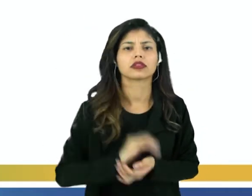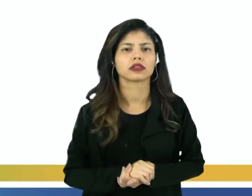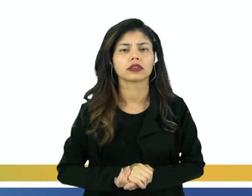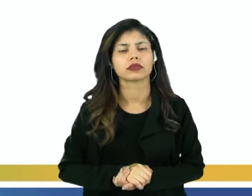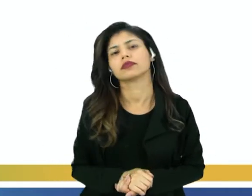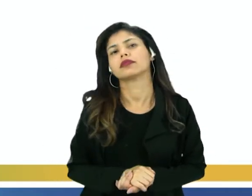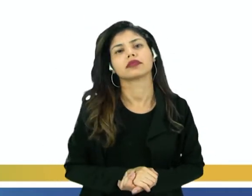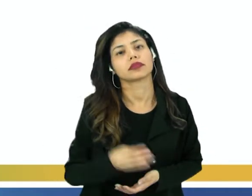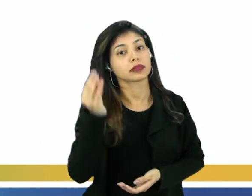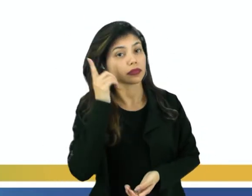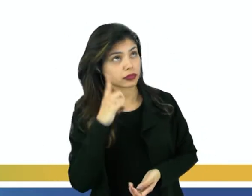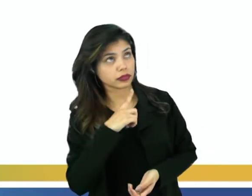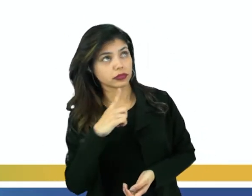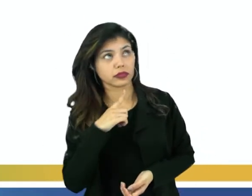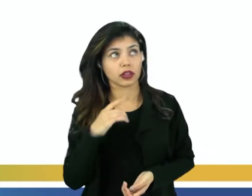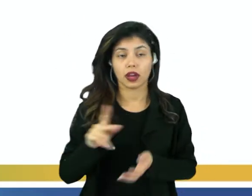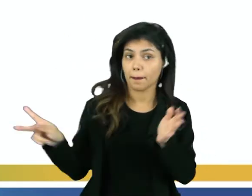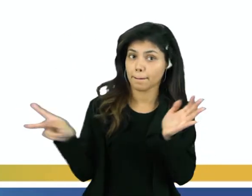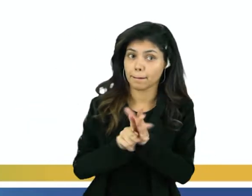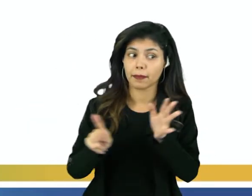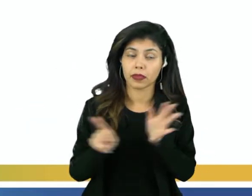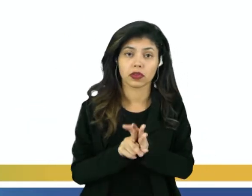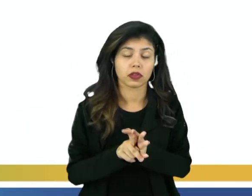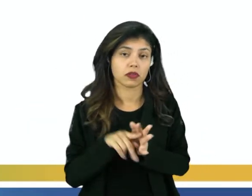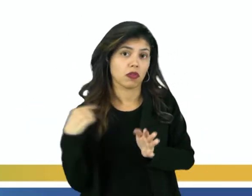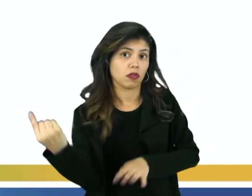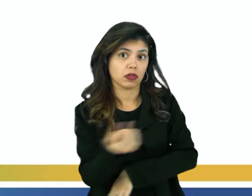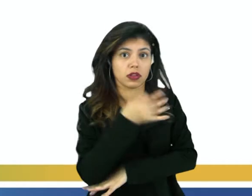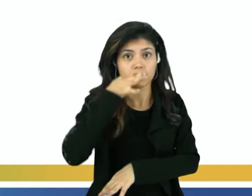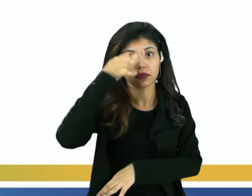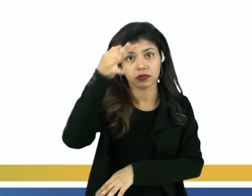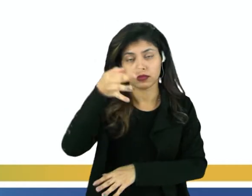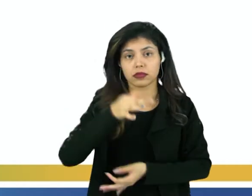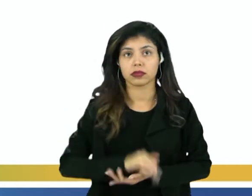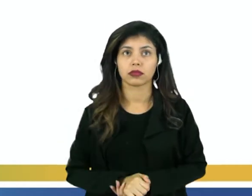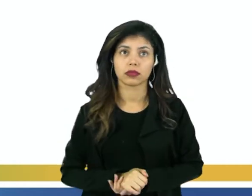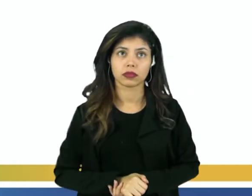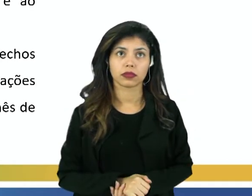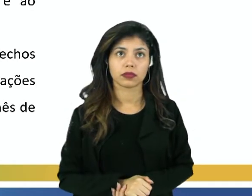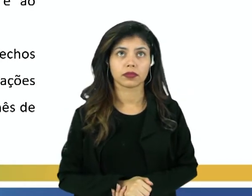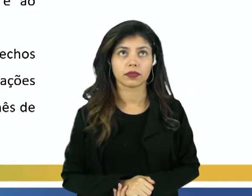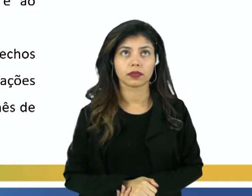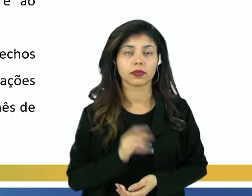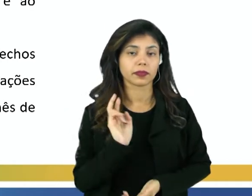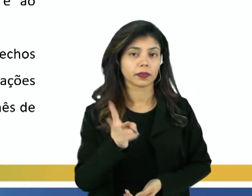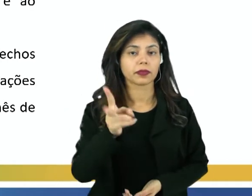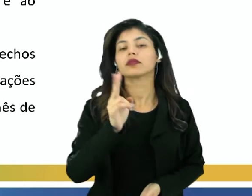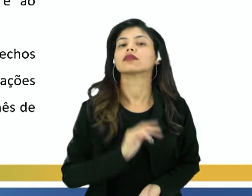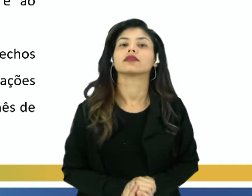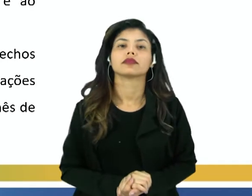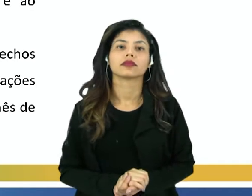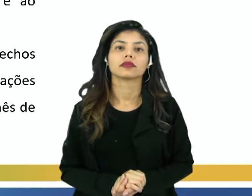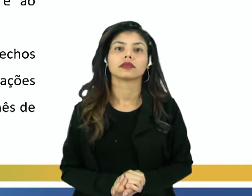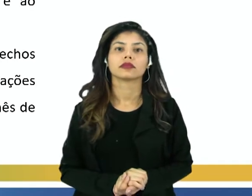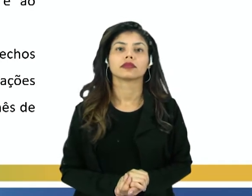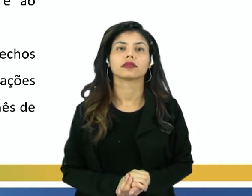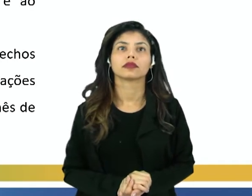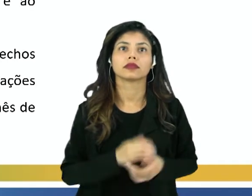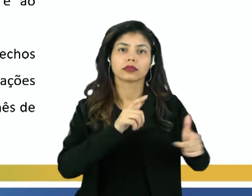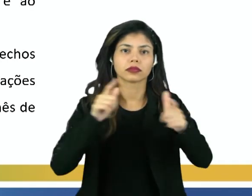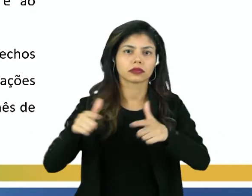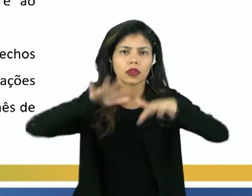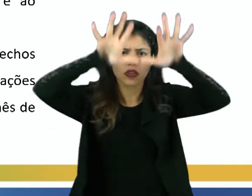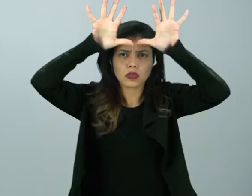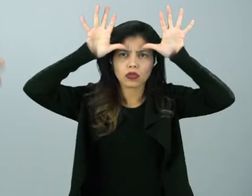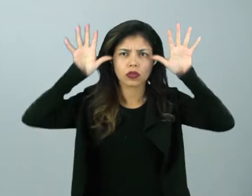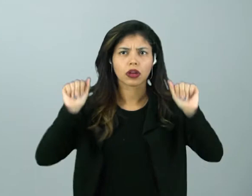tendem a ser promissoras para o nosso futuro. Continuando, bacias hidrográficas do